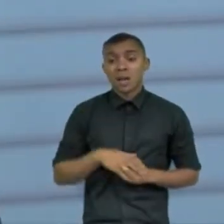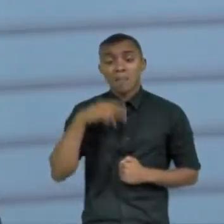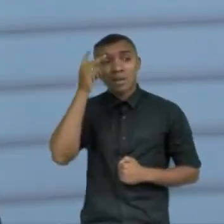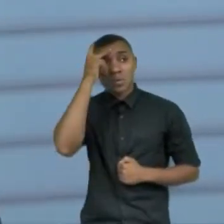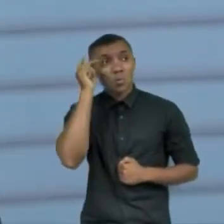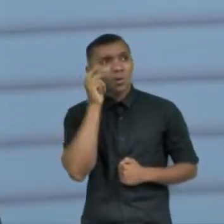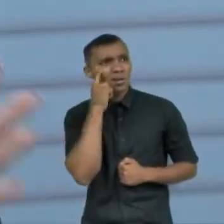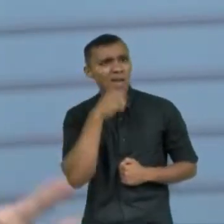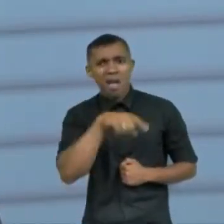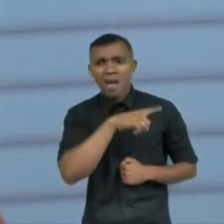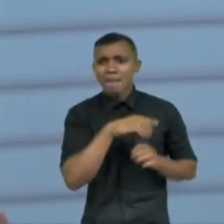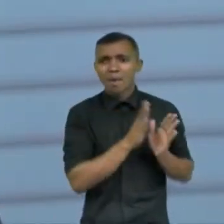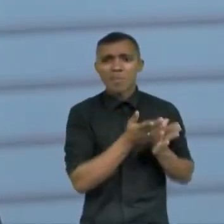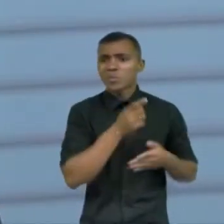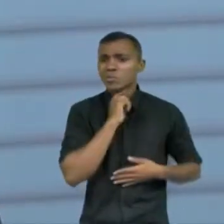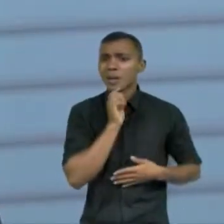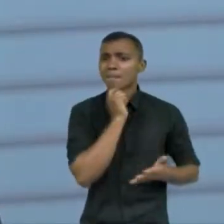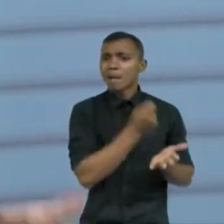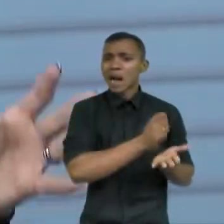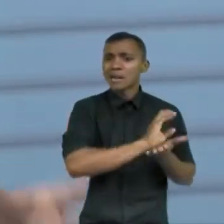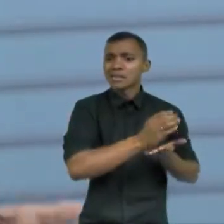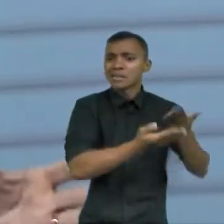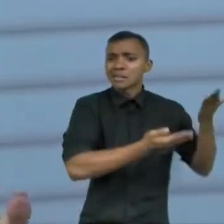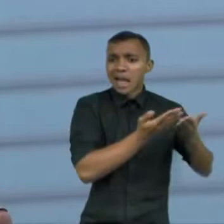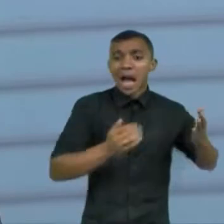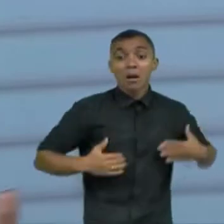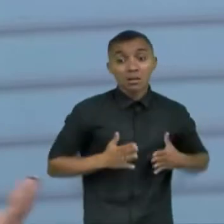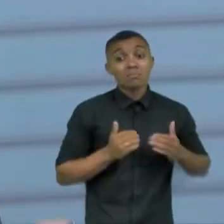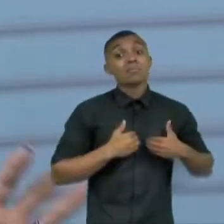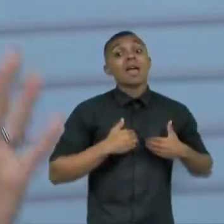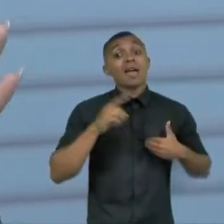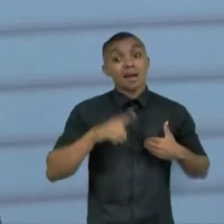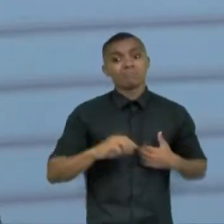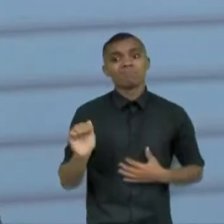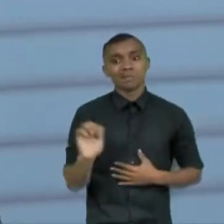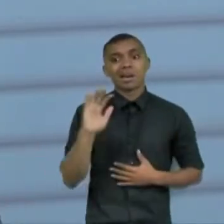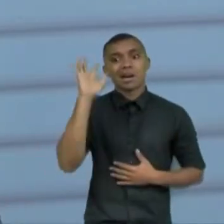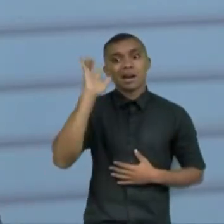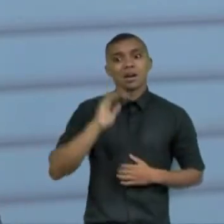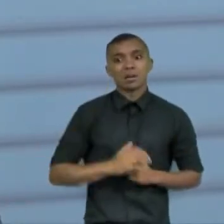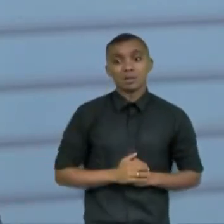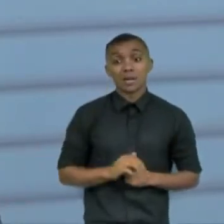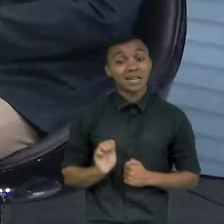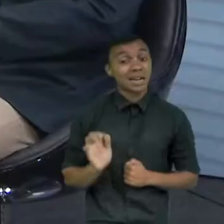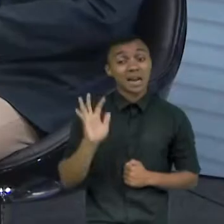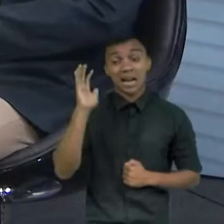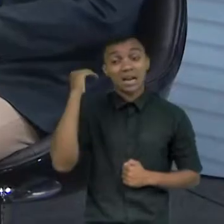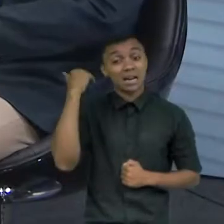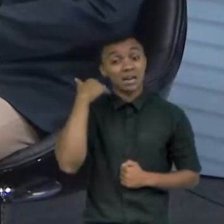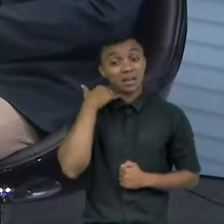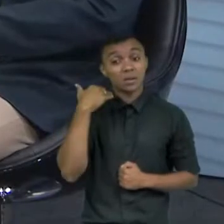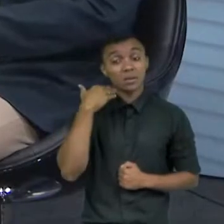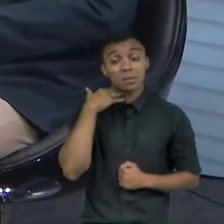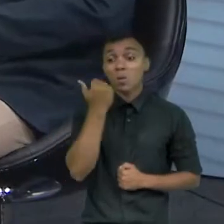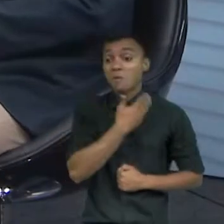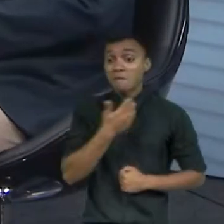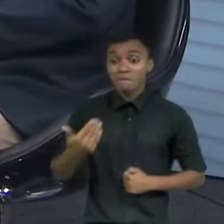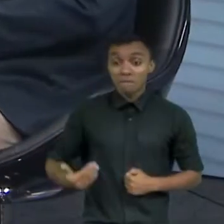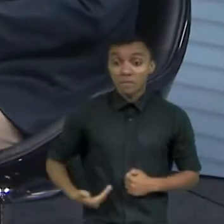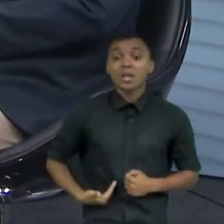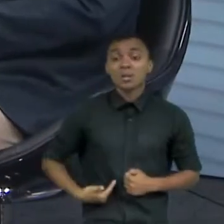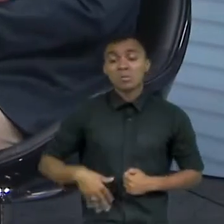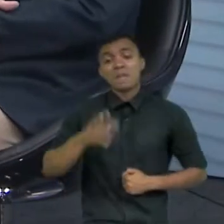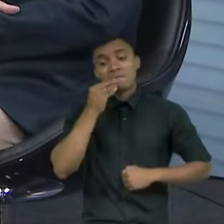tem condições ou não de pagar um tratamento para autismo que é caro mas o Estado deve aprover para todos porque todos pagam impostos